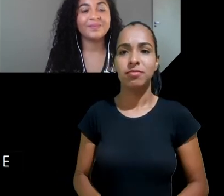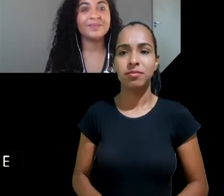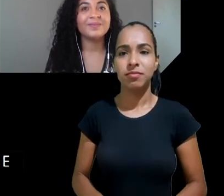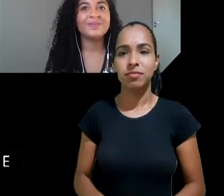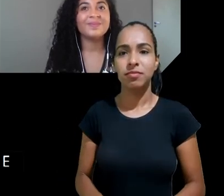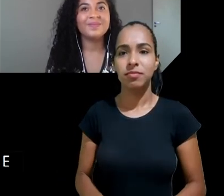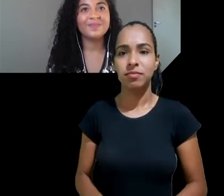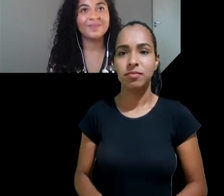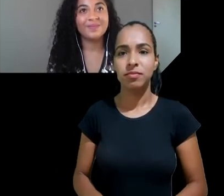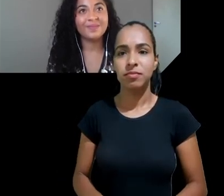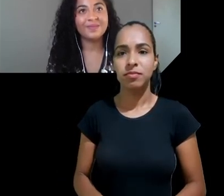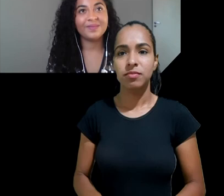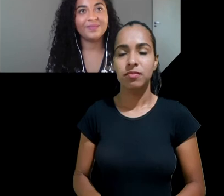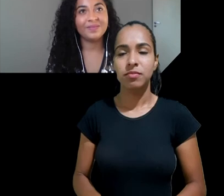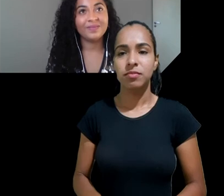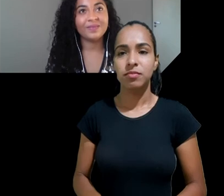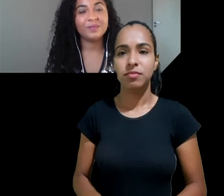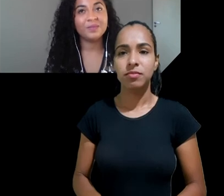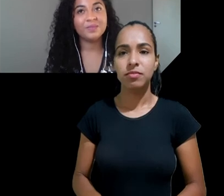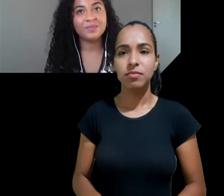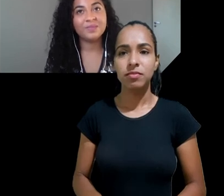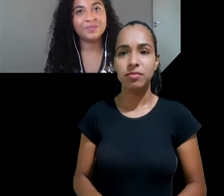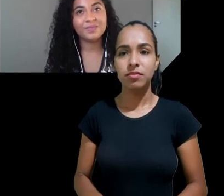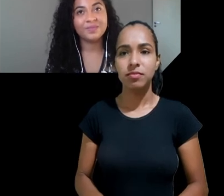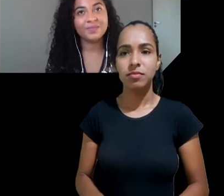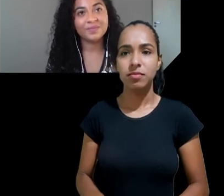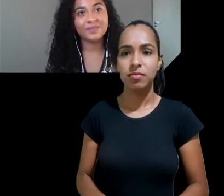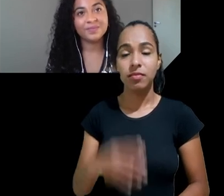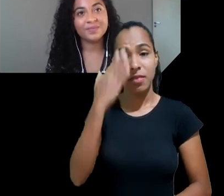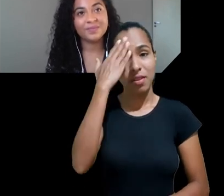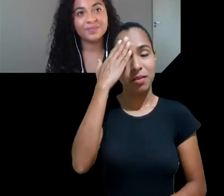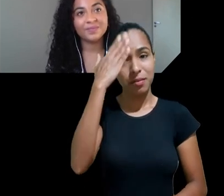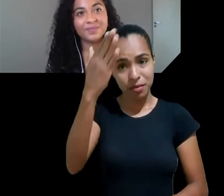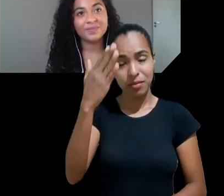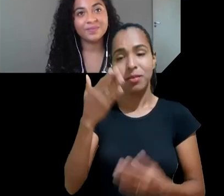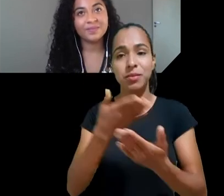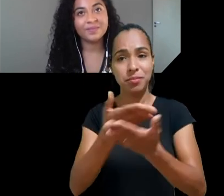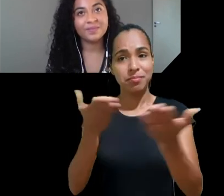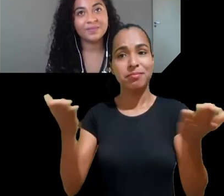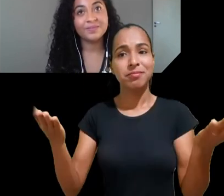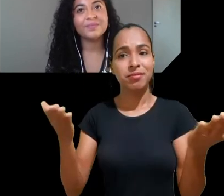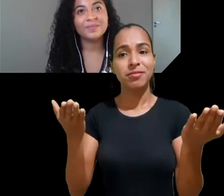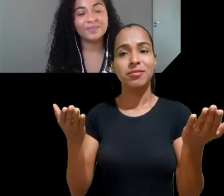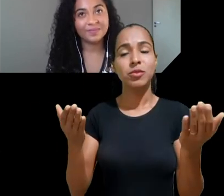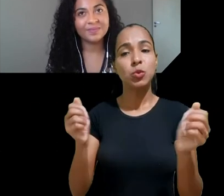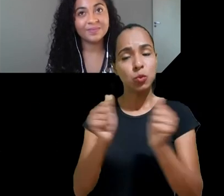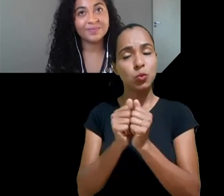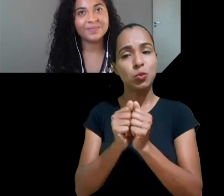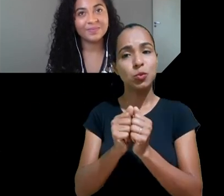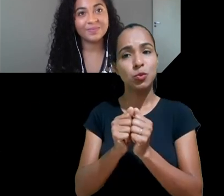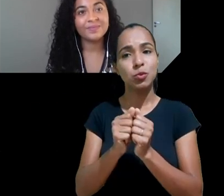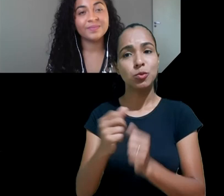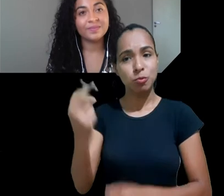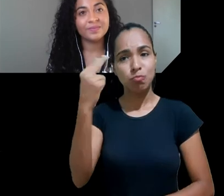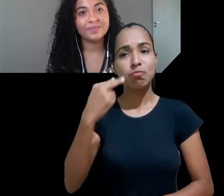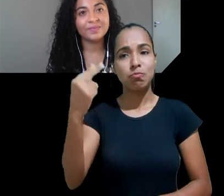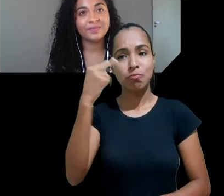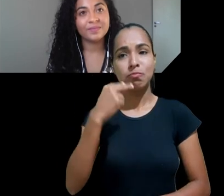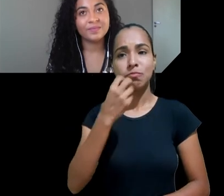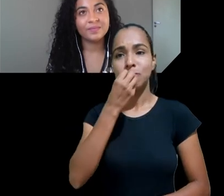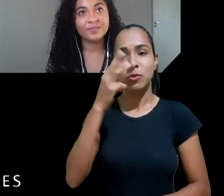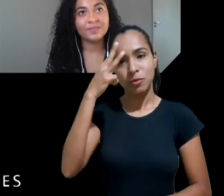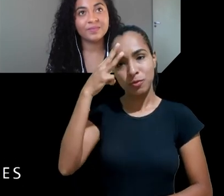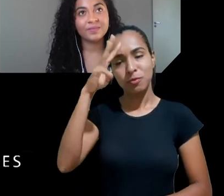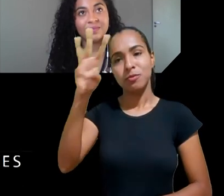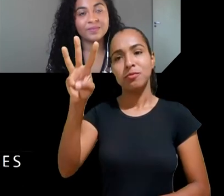também mais uma vez a presença de todos e todas que estiveram aqui conosco assistindo e participando desses três dias de evento a gente quer lembrar para as